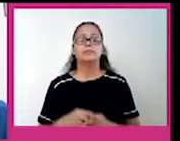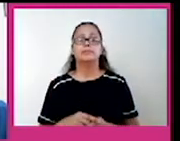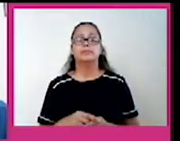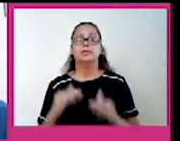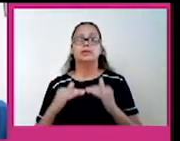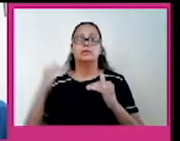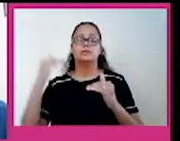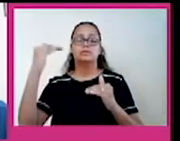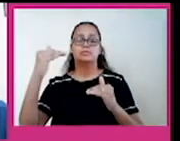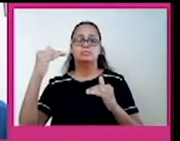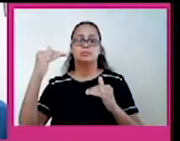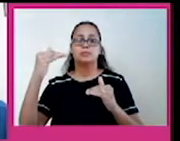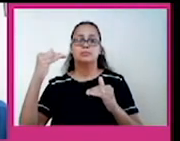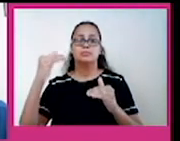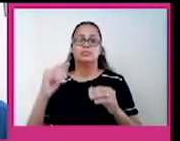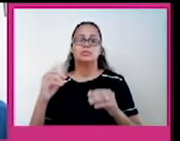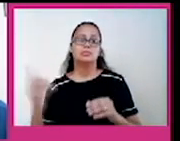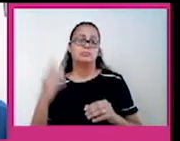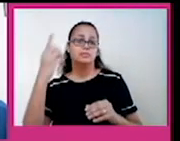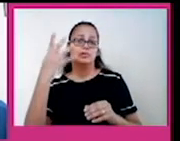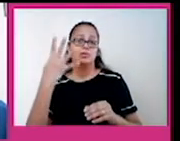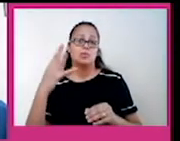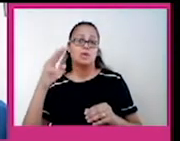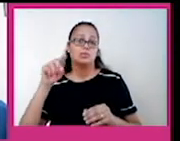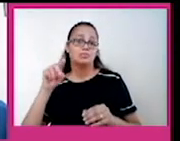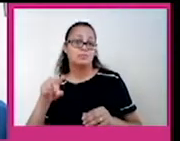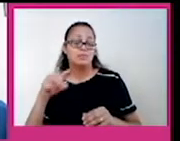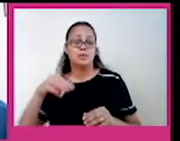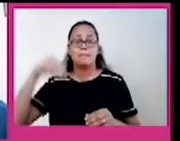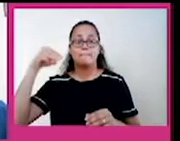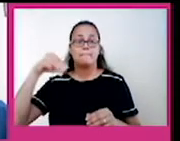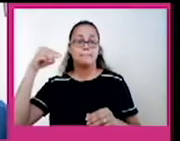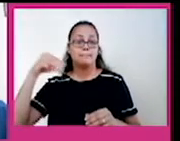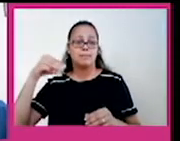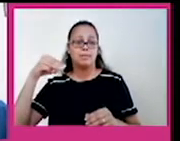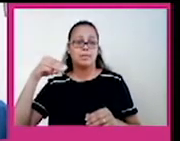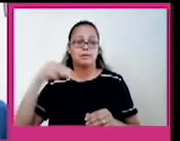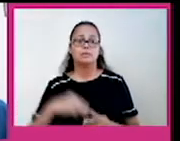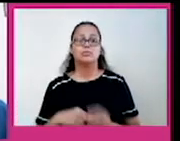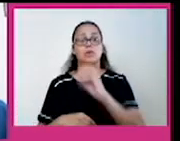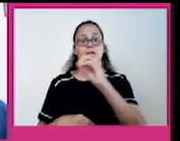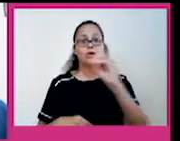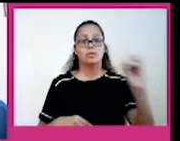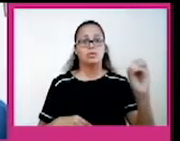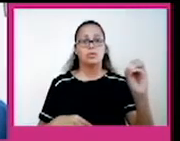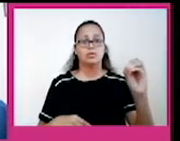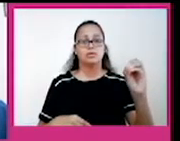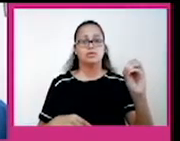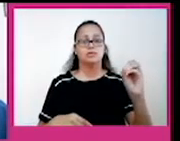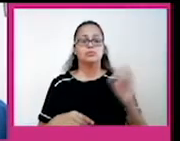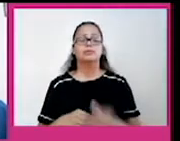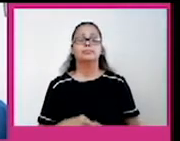às vezes ultrapassam 4 mil metros, acima de 4 mil metros, nas regiões mais escuras, com tonalidade mais escura aqui na costa oeste, que é principalmente onde fica aí